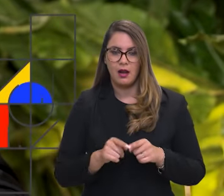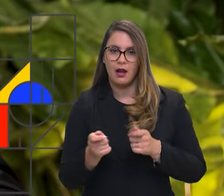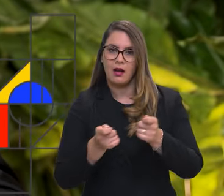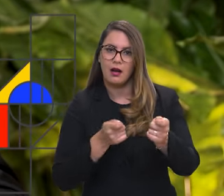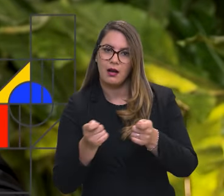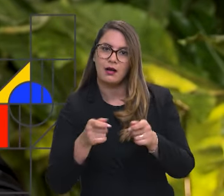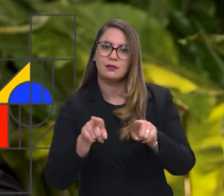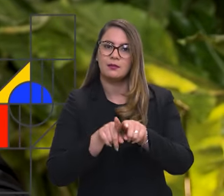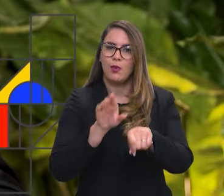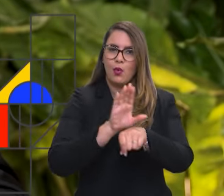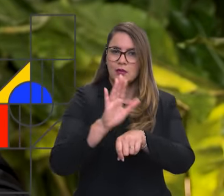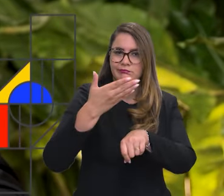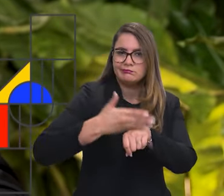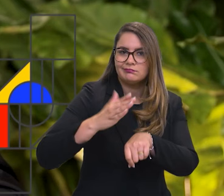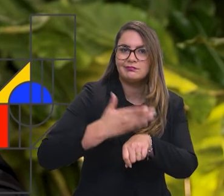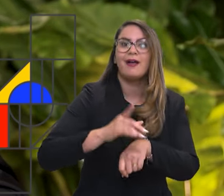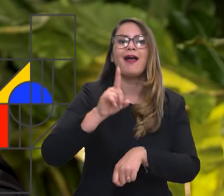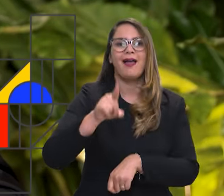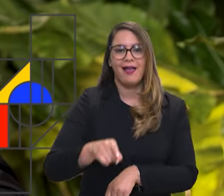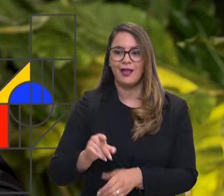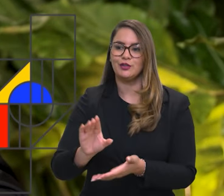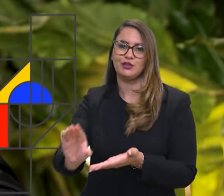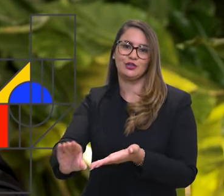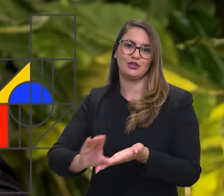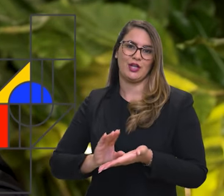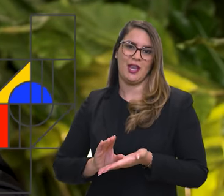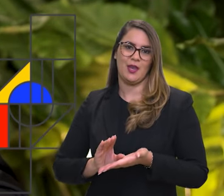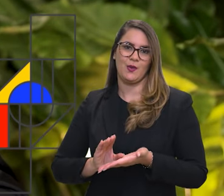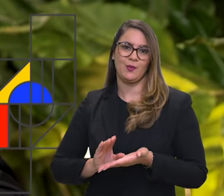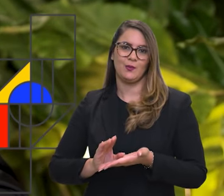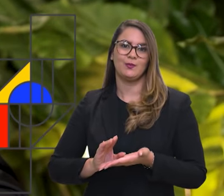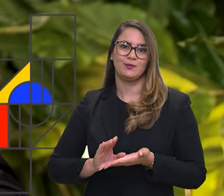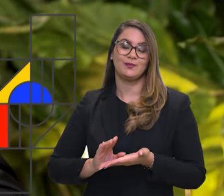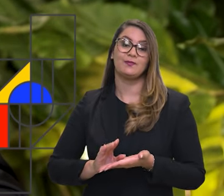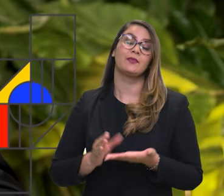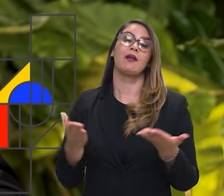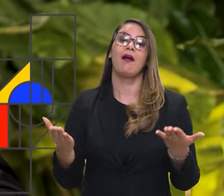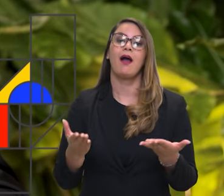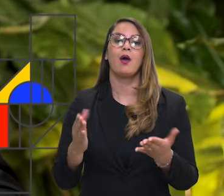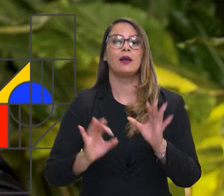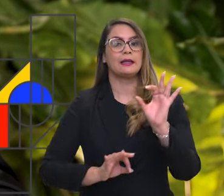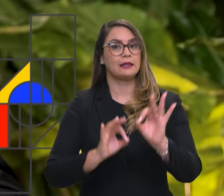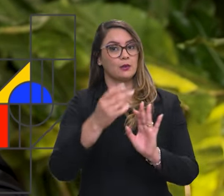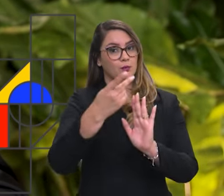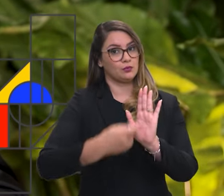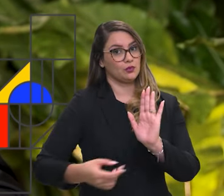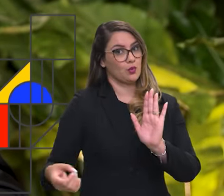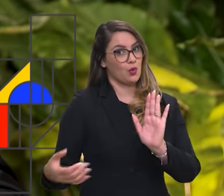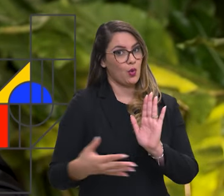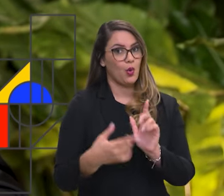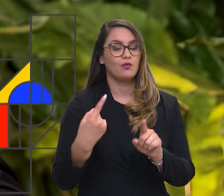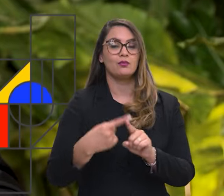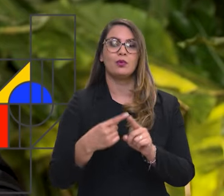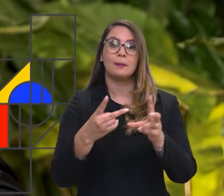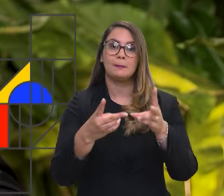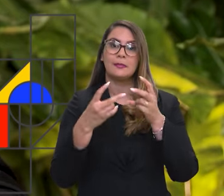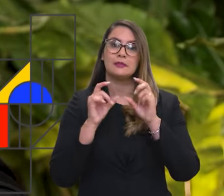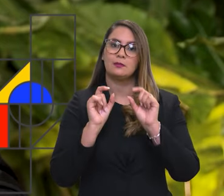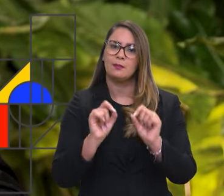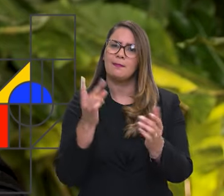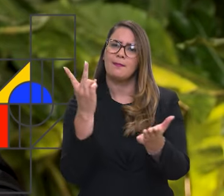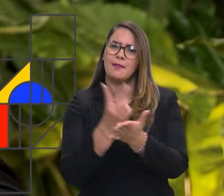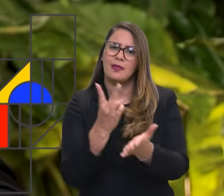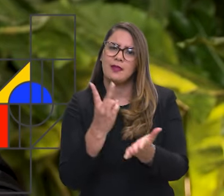isso é fruto do Fundo Amazônia. Nós estamos trabalhando agora para elaborar um novo projeto, porque o que a gente percebe é que mesmo a gente tendo hoje uma